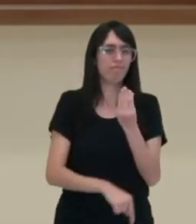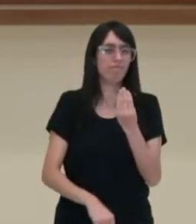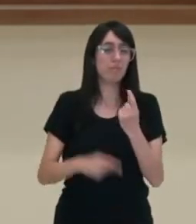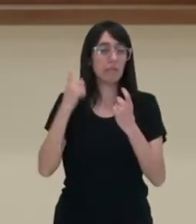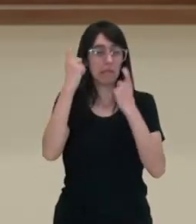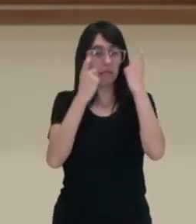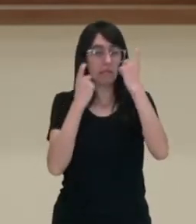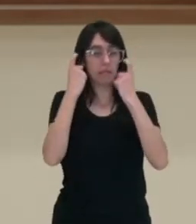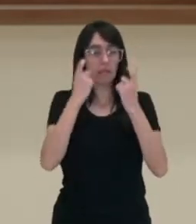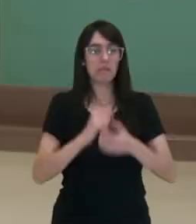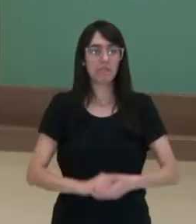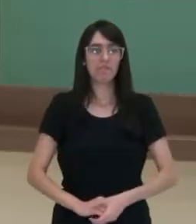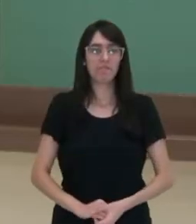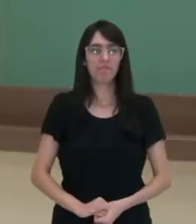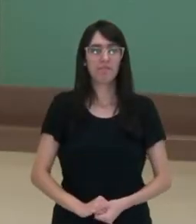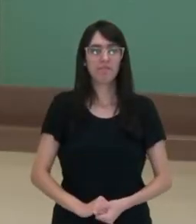país.